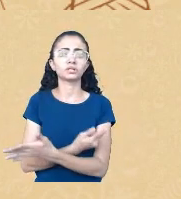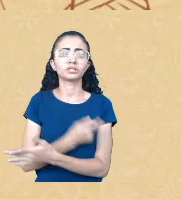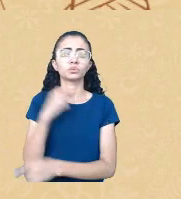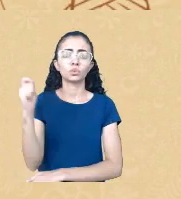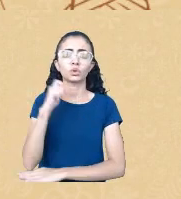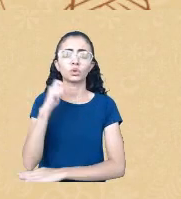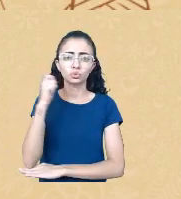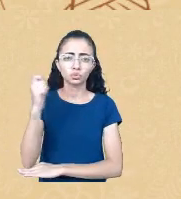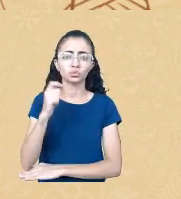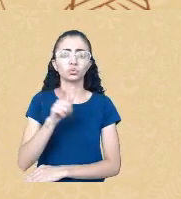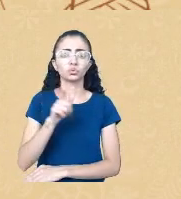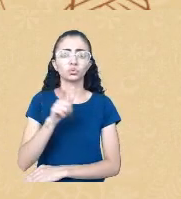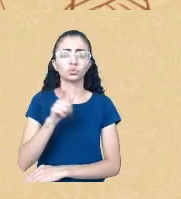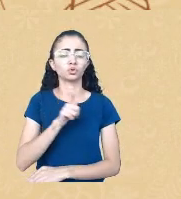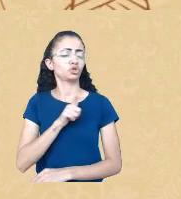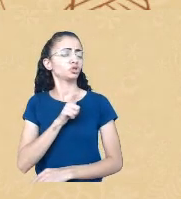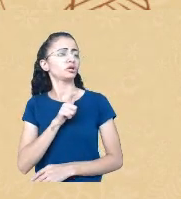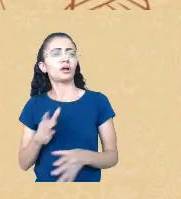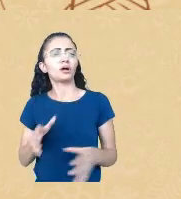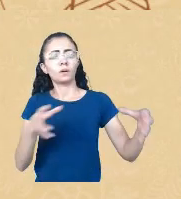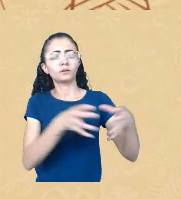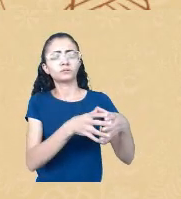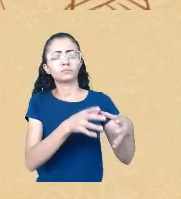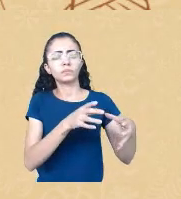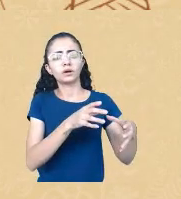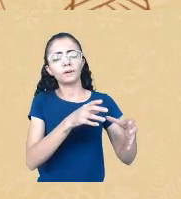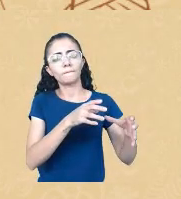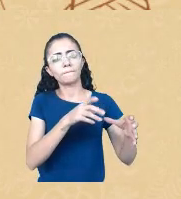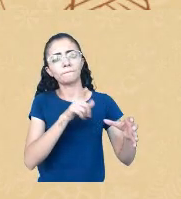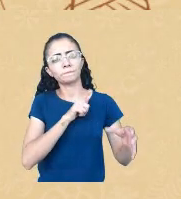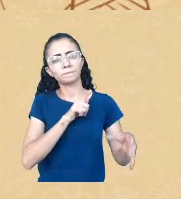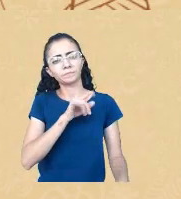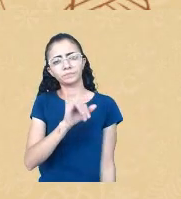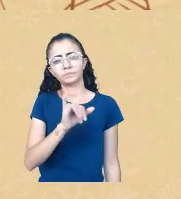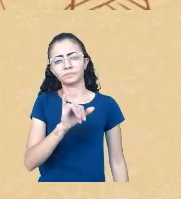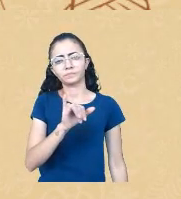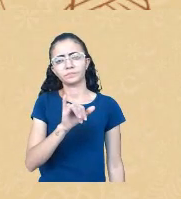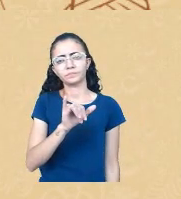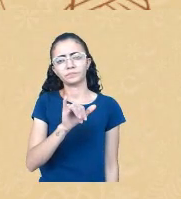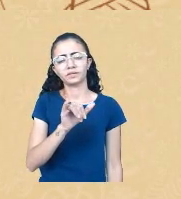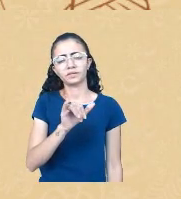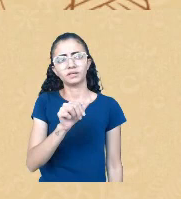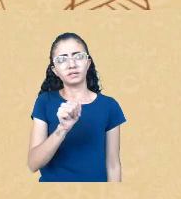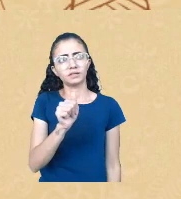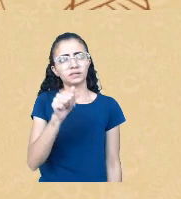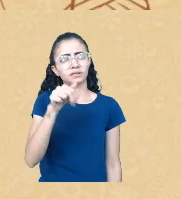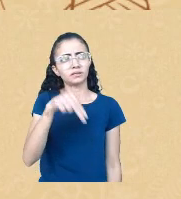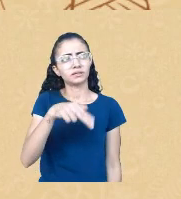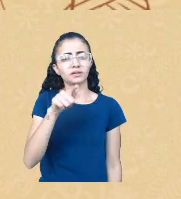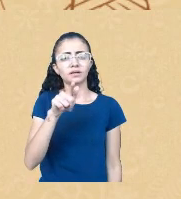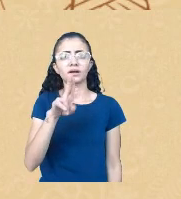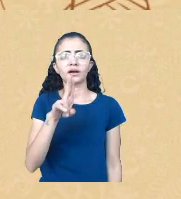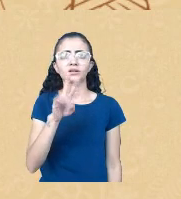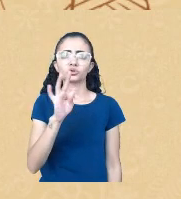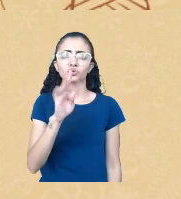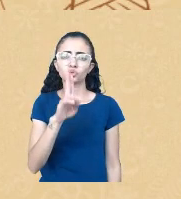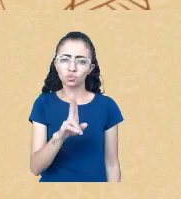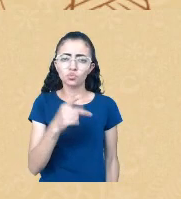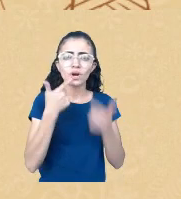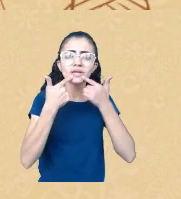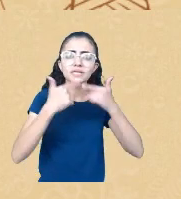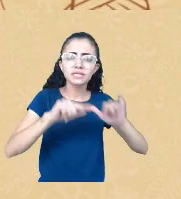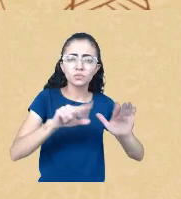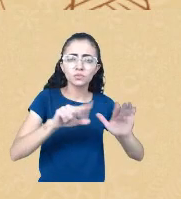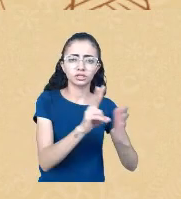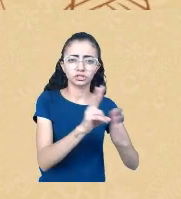Yangatu. Para quem não conhece, Yangatu é o tupi antigo, né, uma língua que é muito falada nessa região. E a Anatel, a agência